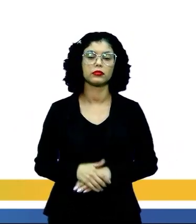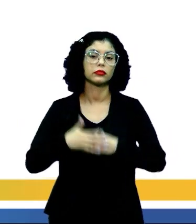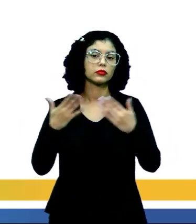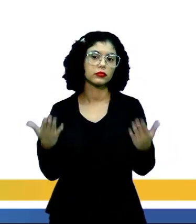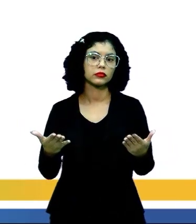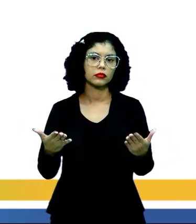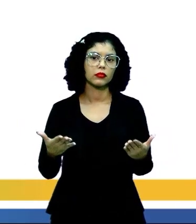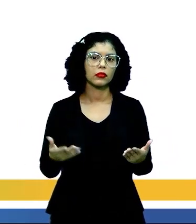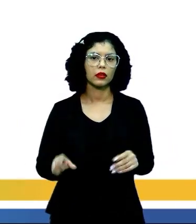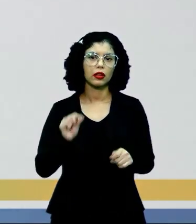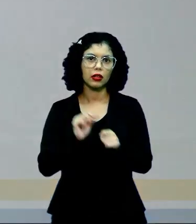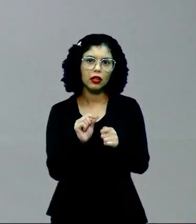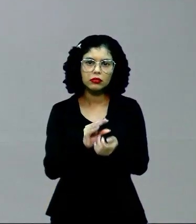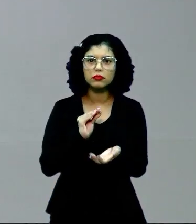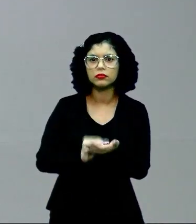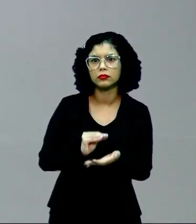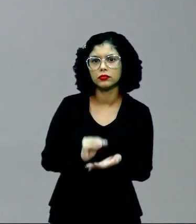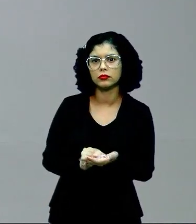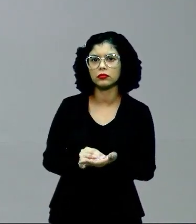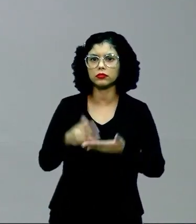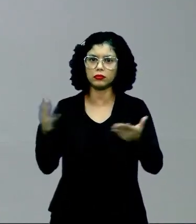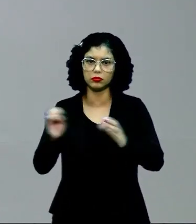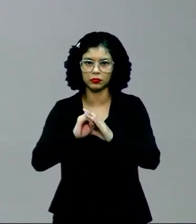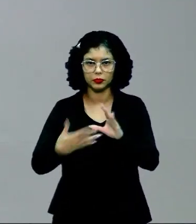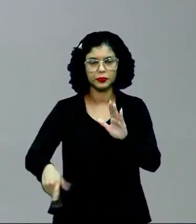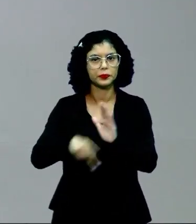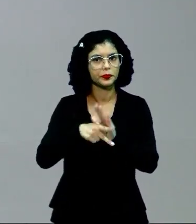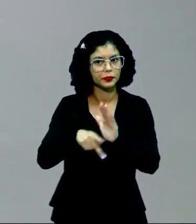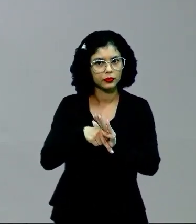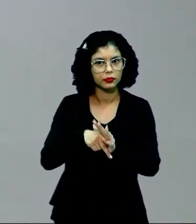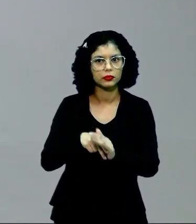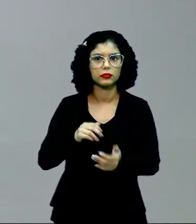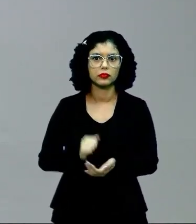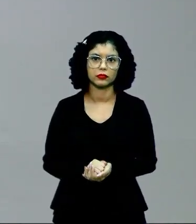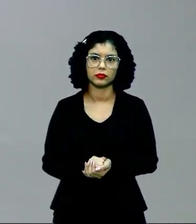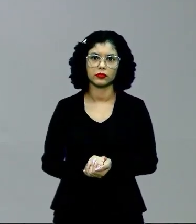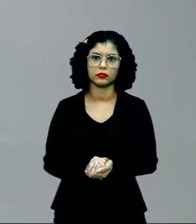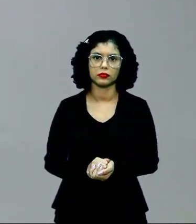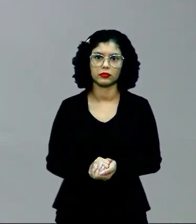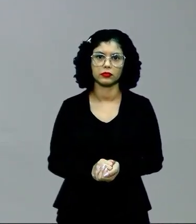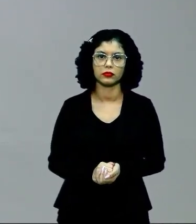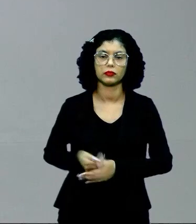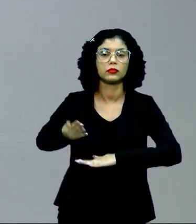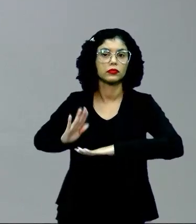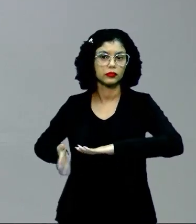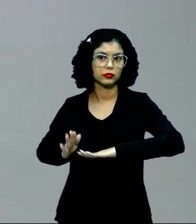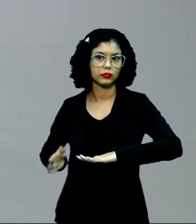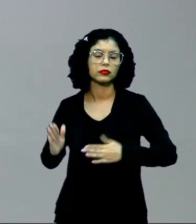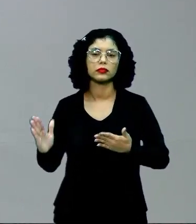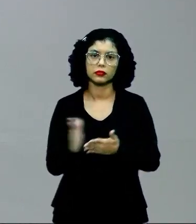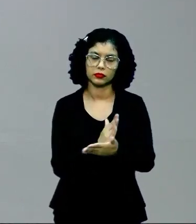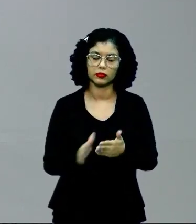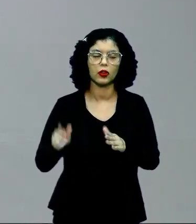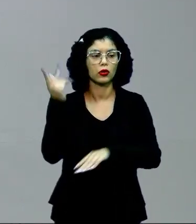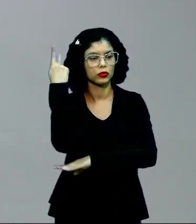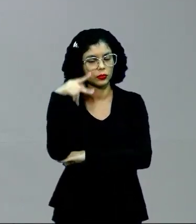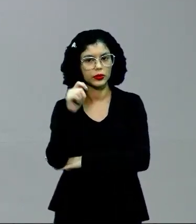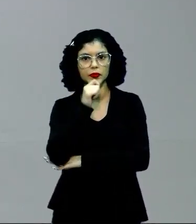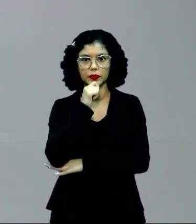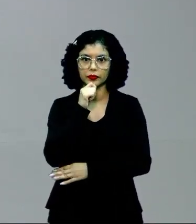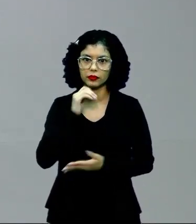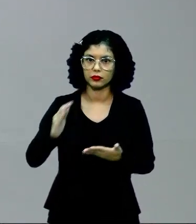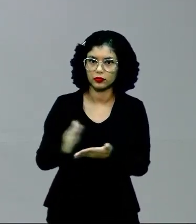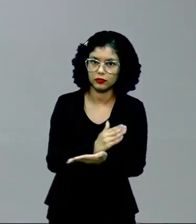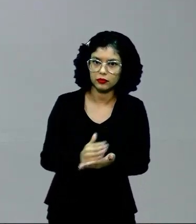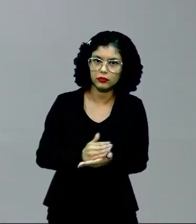Essa inquietação, que é característica marcante do modernismo, de alguns períodos, de